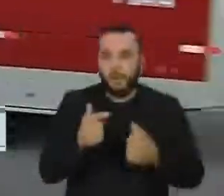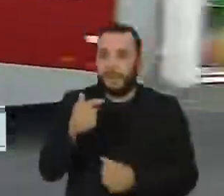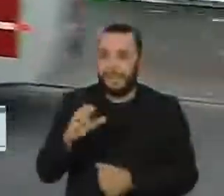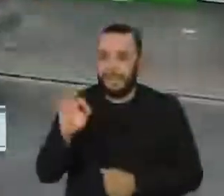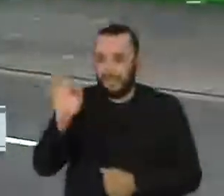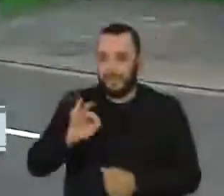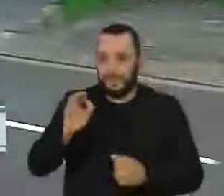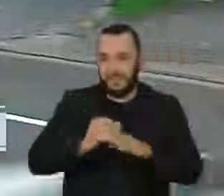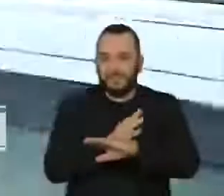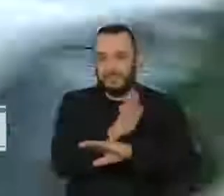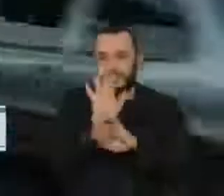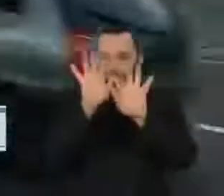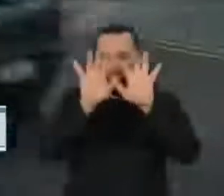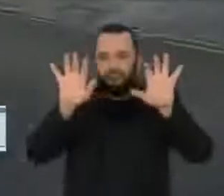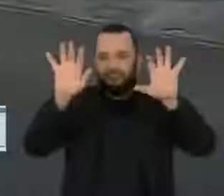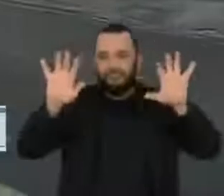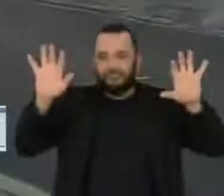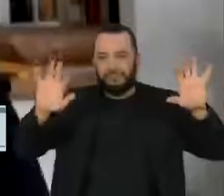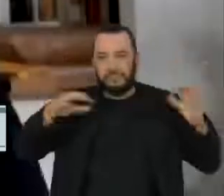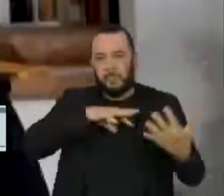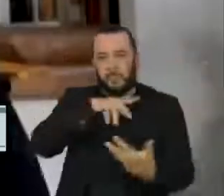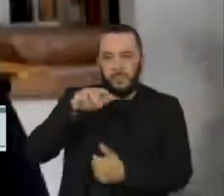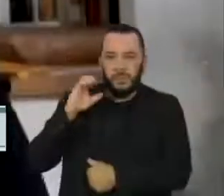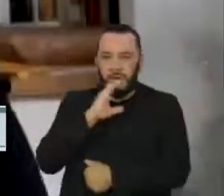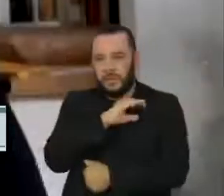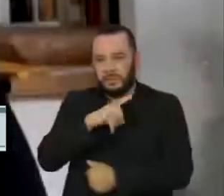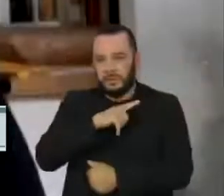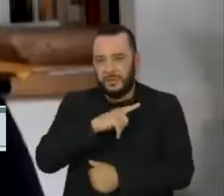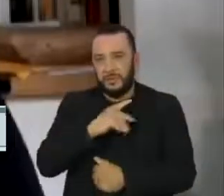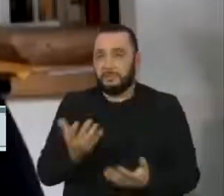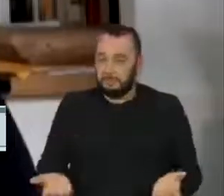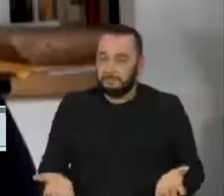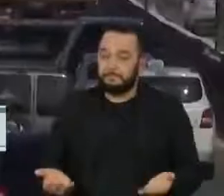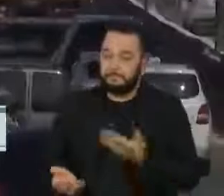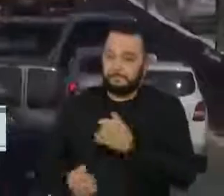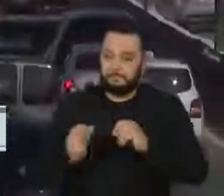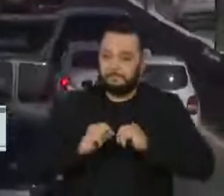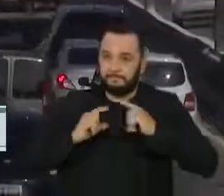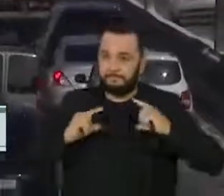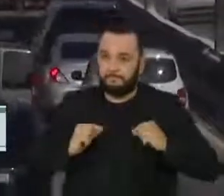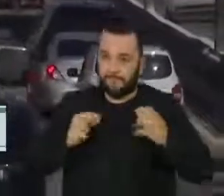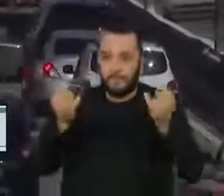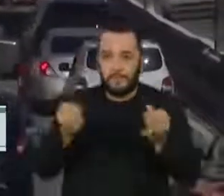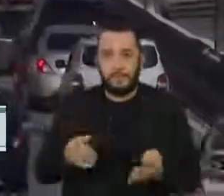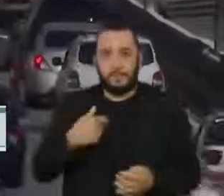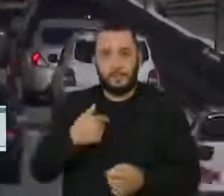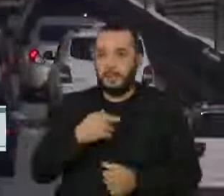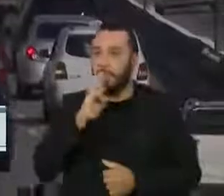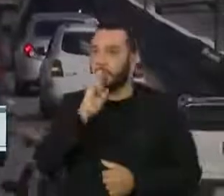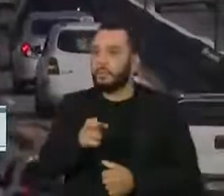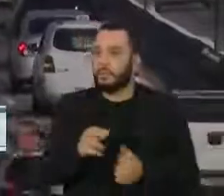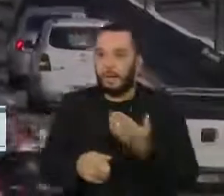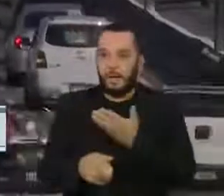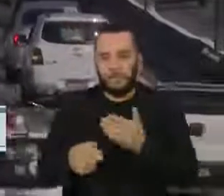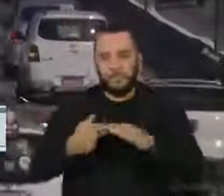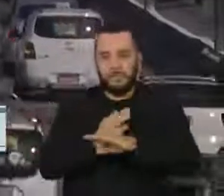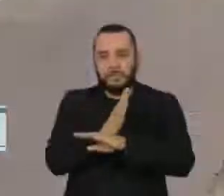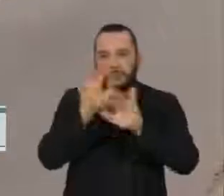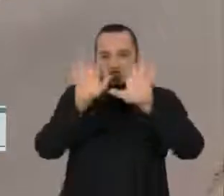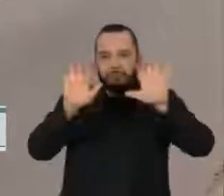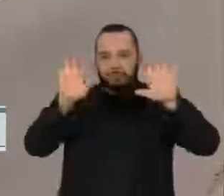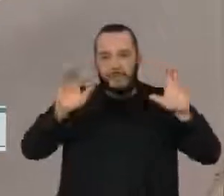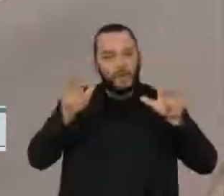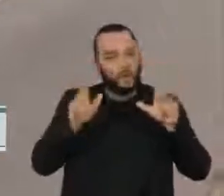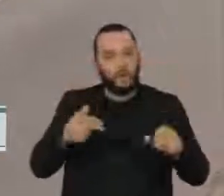% das emissões de gases do efeito estufa. Para o patologista Paulo Saldiva, o resultado da poluição gerada é equivalente a